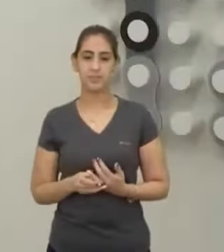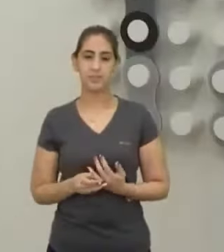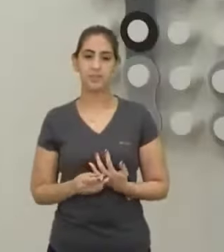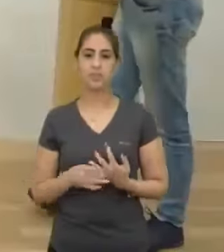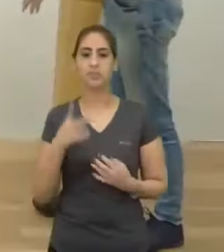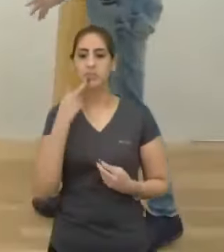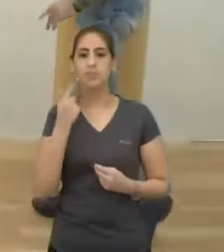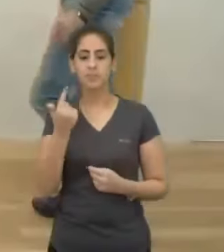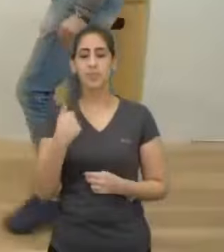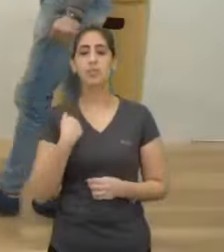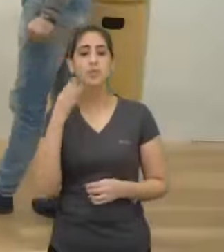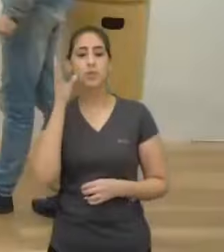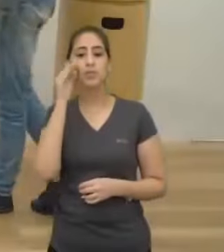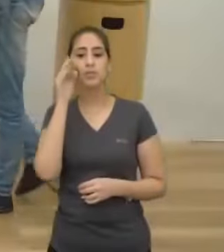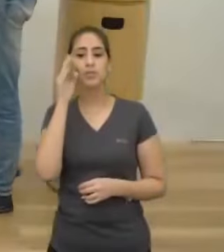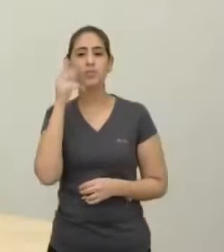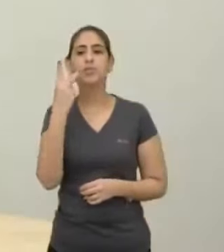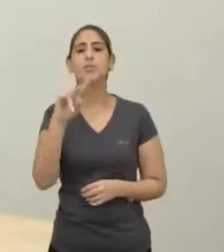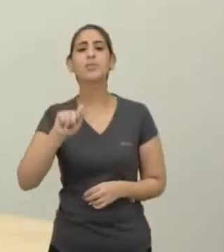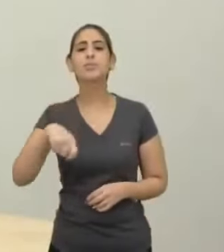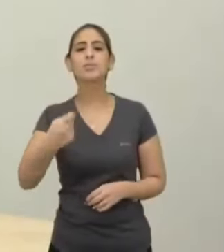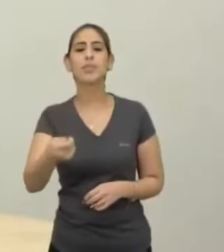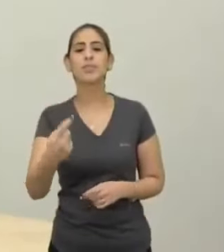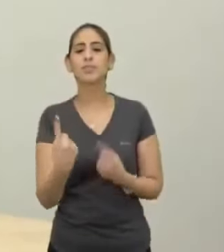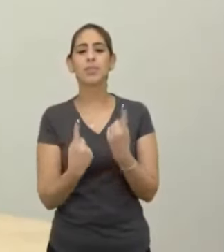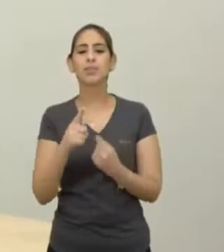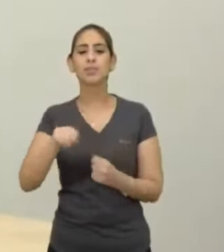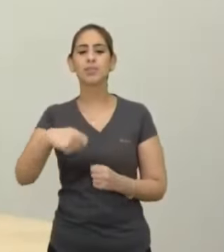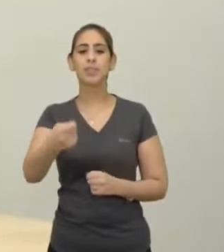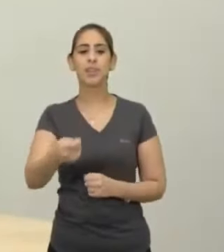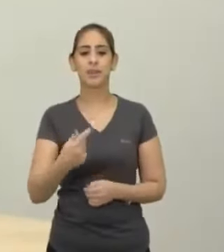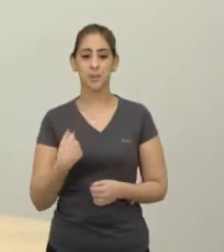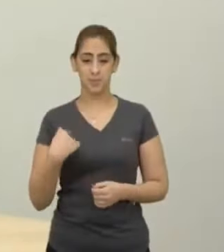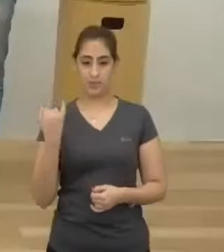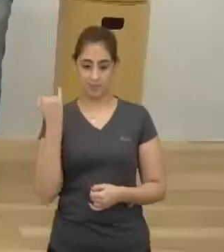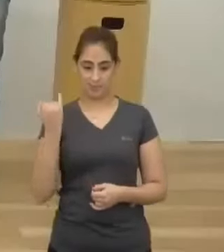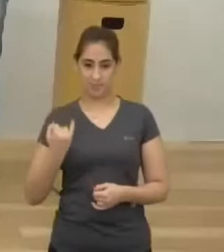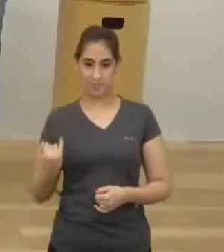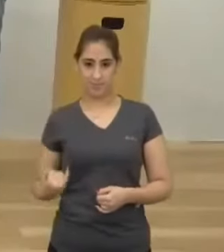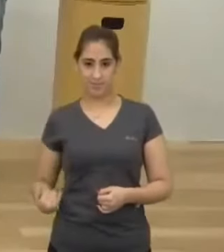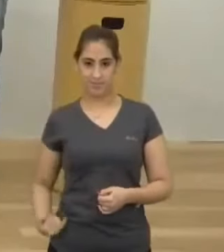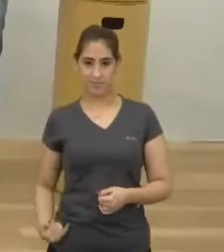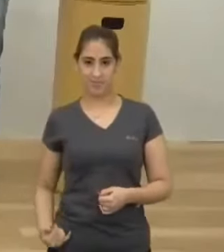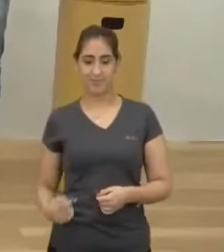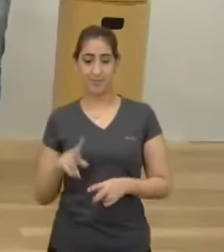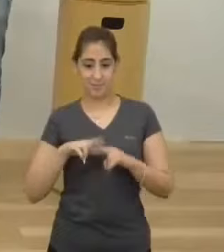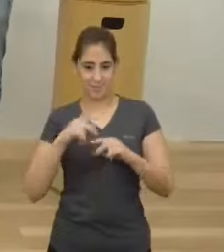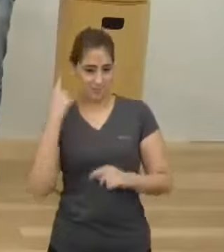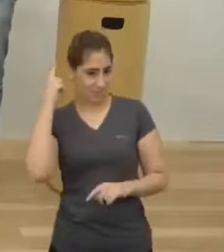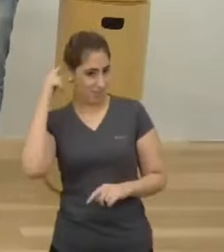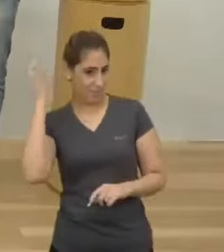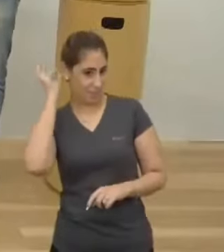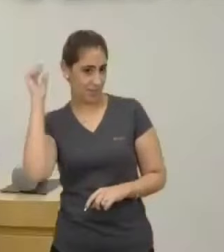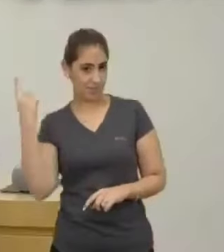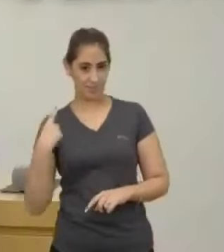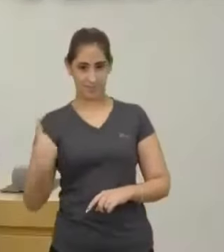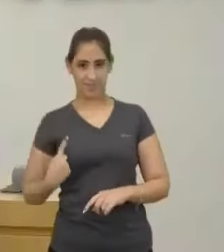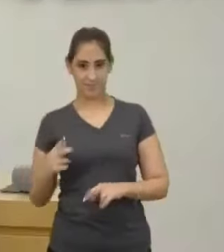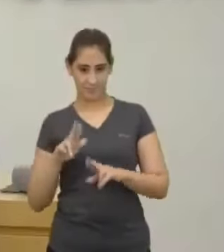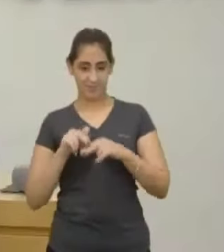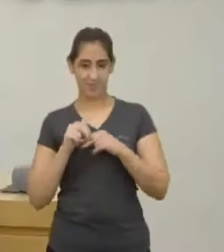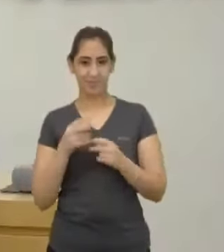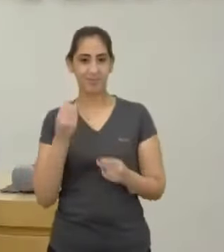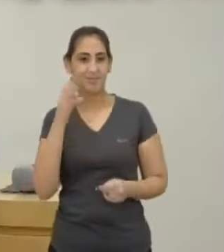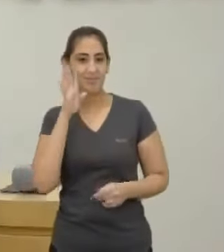repete pra mim, eu fiquei curioso, qual que o seu sinal aí? Esse é o meu sinal Esse é o seu sinal, tipo cabelo encaracolado, assim, combina? o meu sinal Pô, que